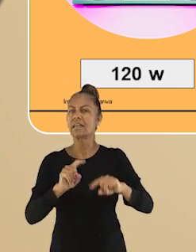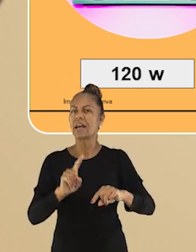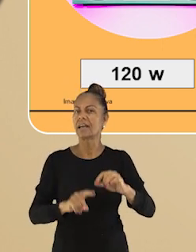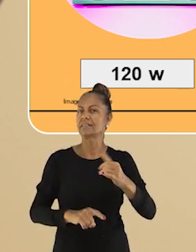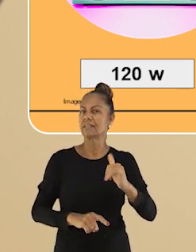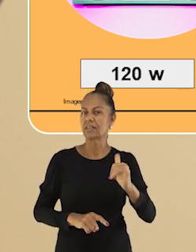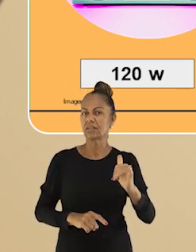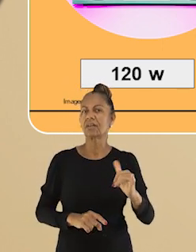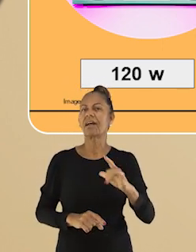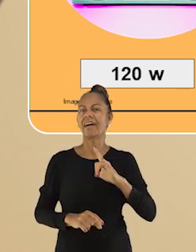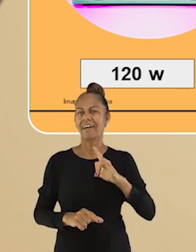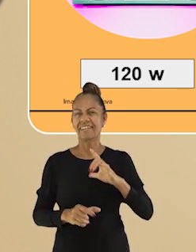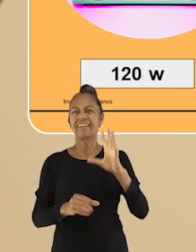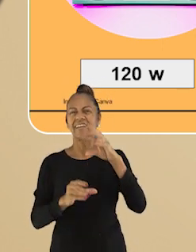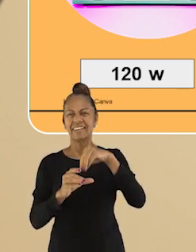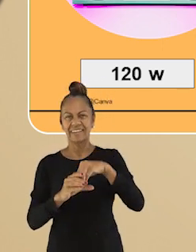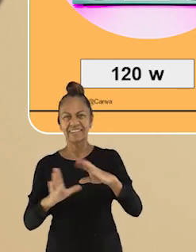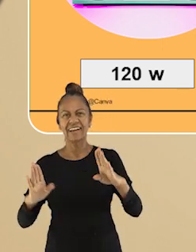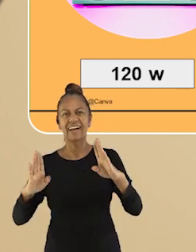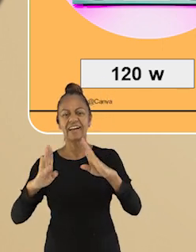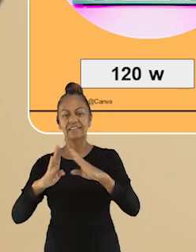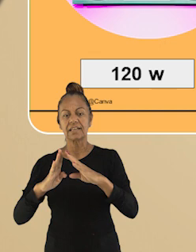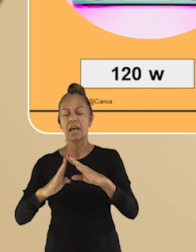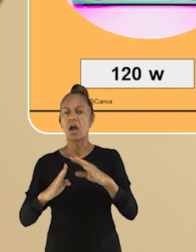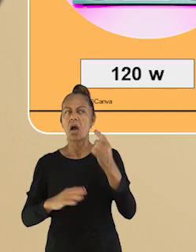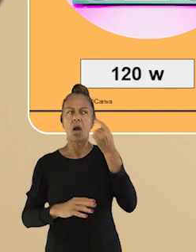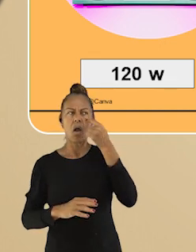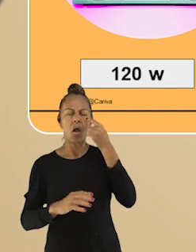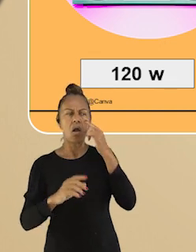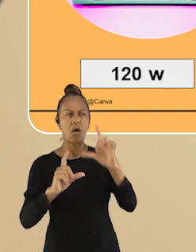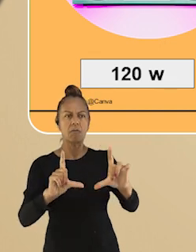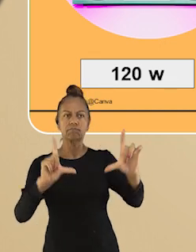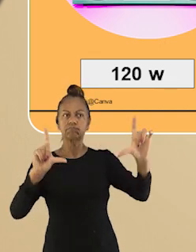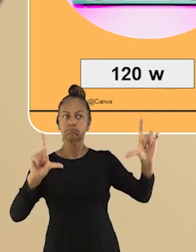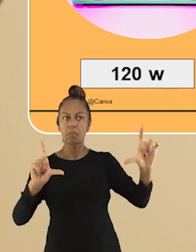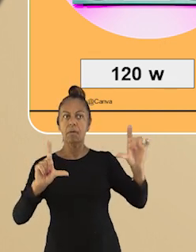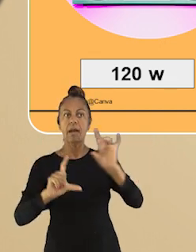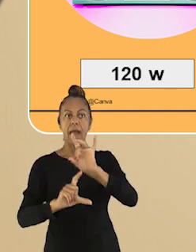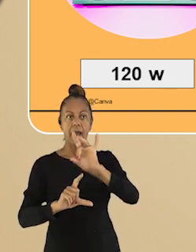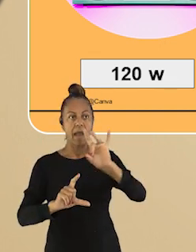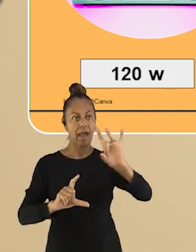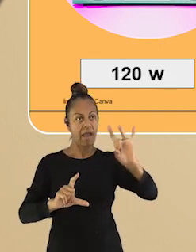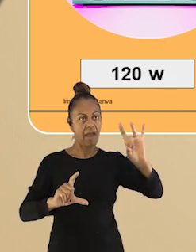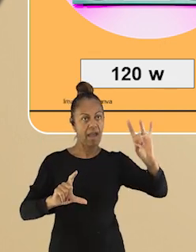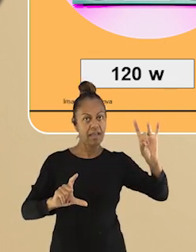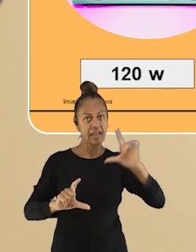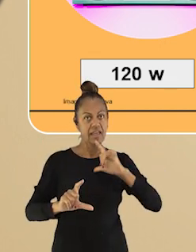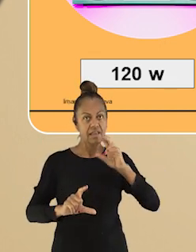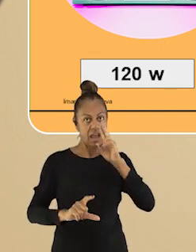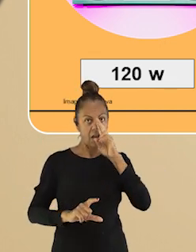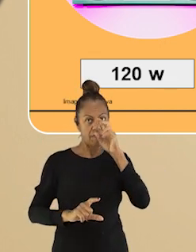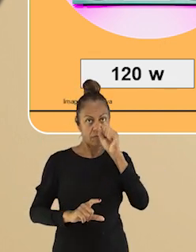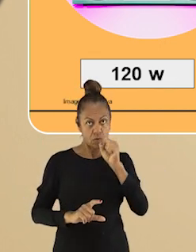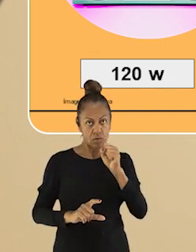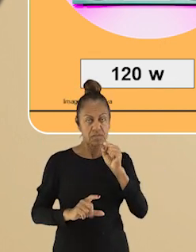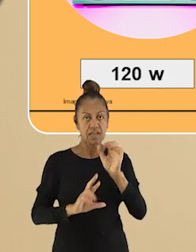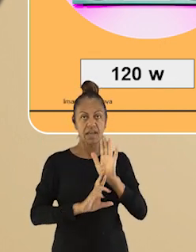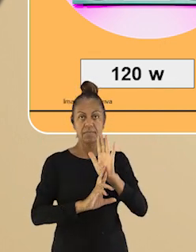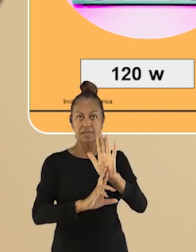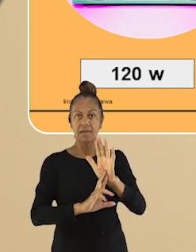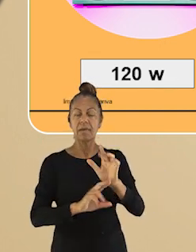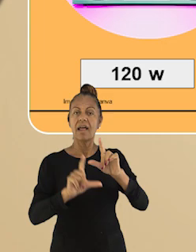aparelhos eletrônicos que temos em nossa casa. Observe que cada aparelho apresenta uma potência que é